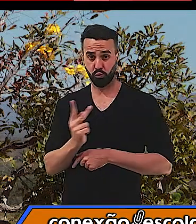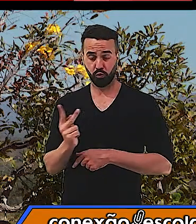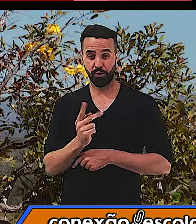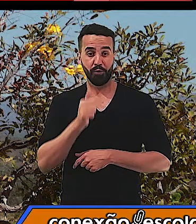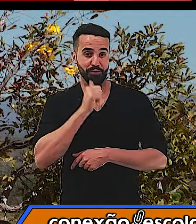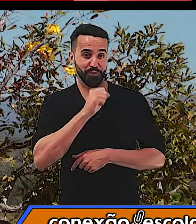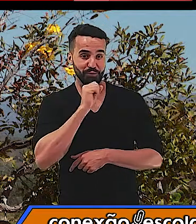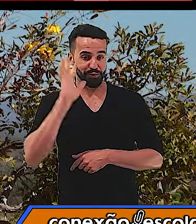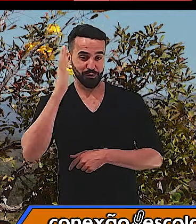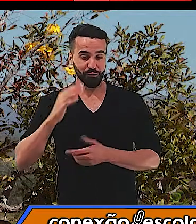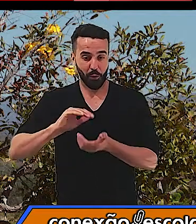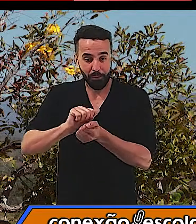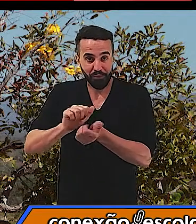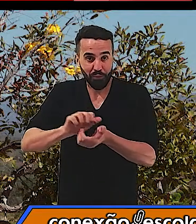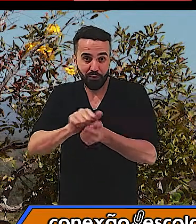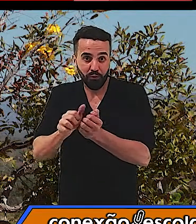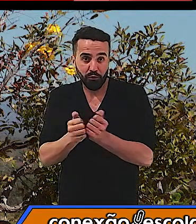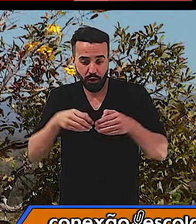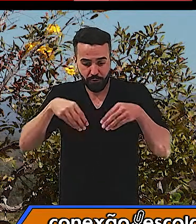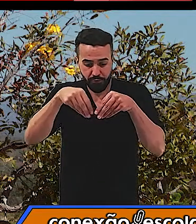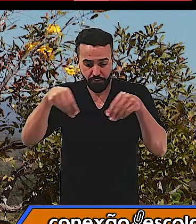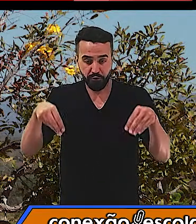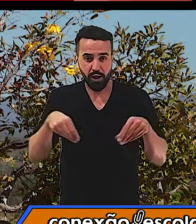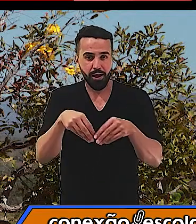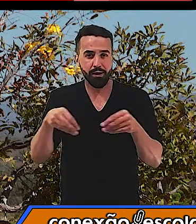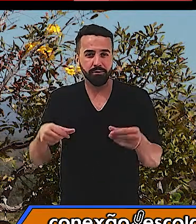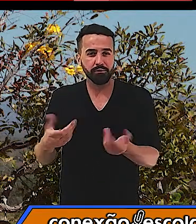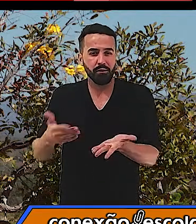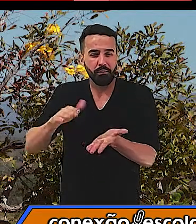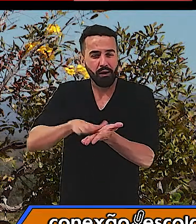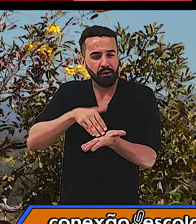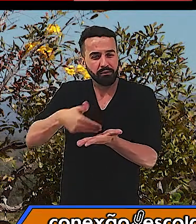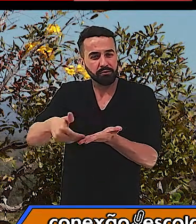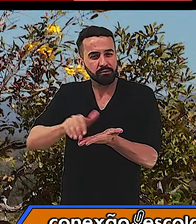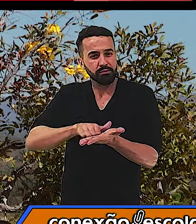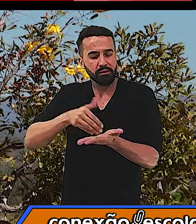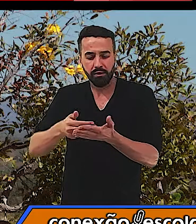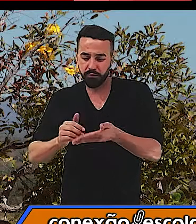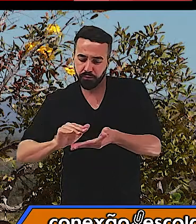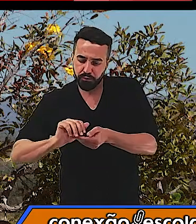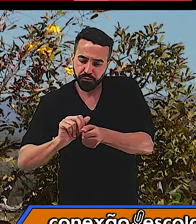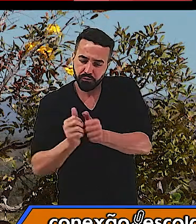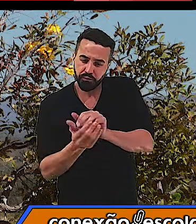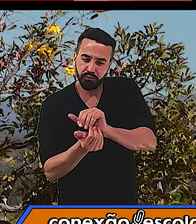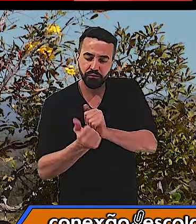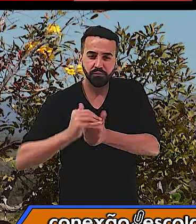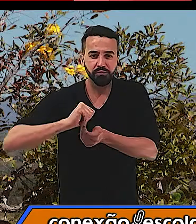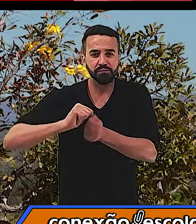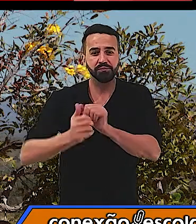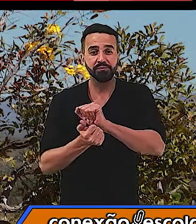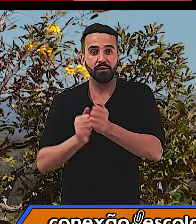fazer um bolinho, pegou a farinha, colocou manteiga, modelou aquele bolo,